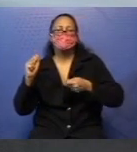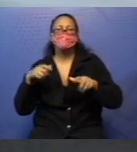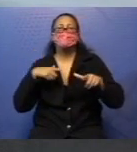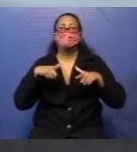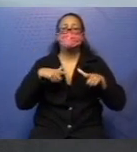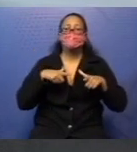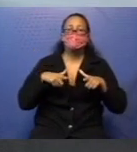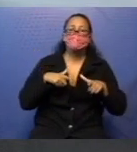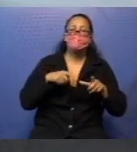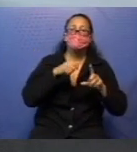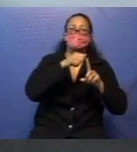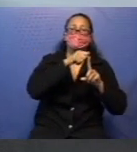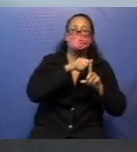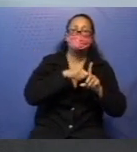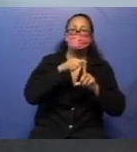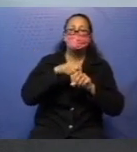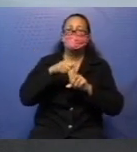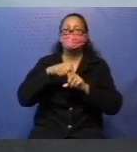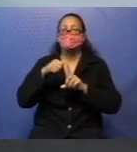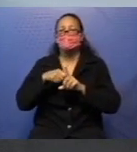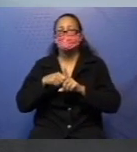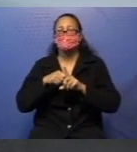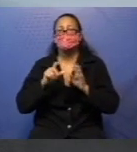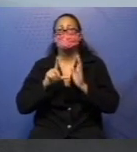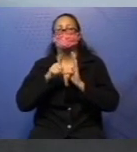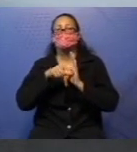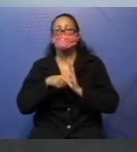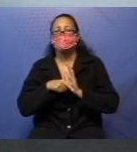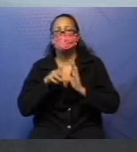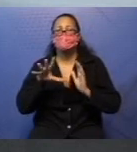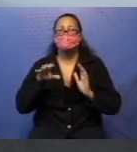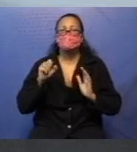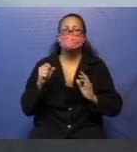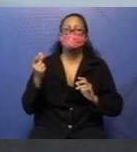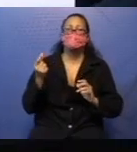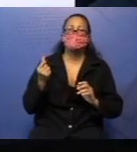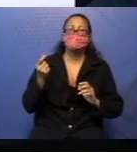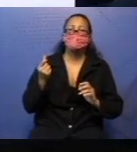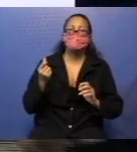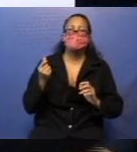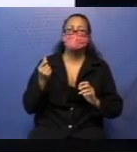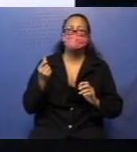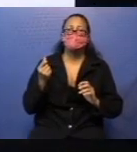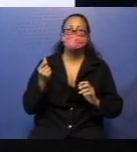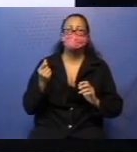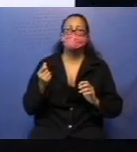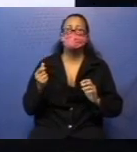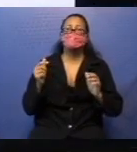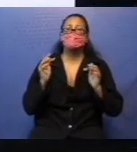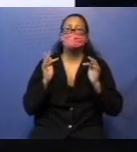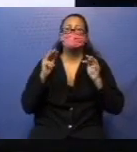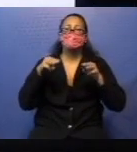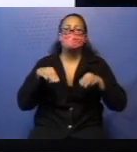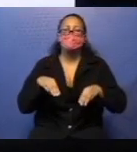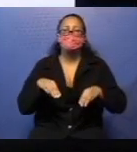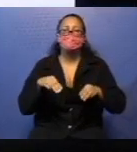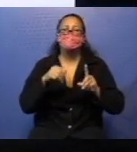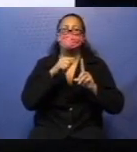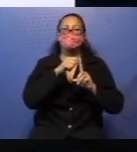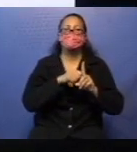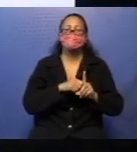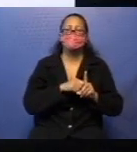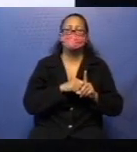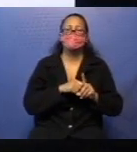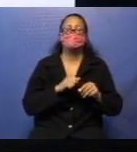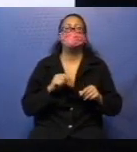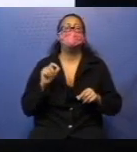pegar o dinheiro no final do mês. Então, mês e semana. O que você achou da atitude da